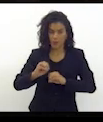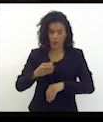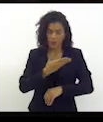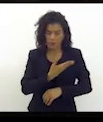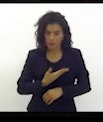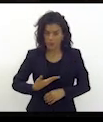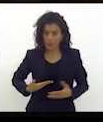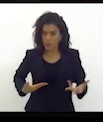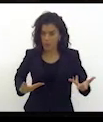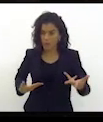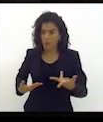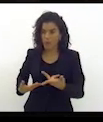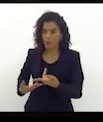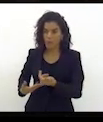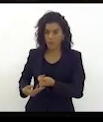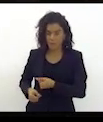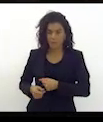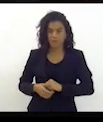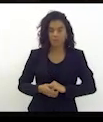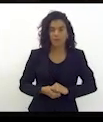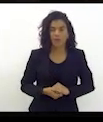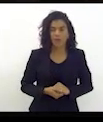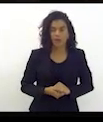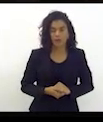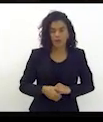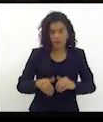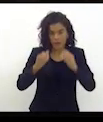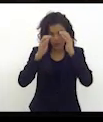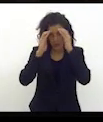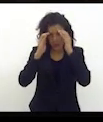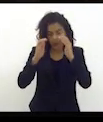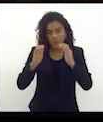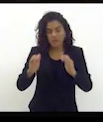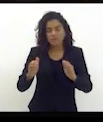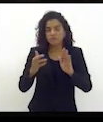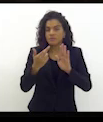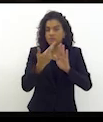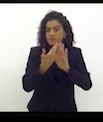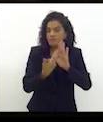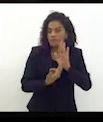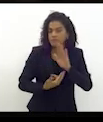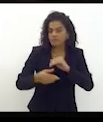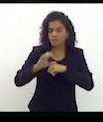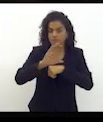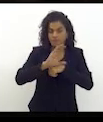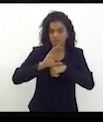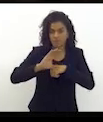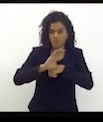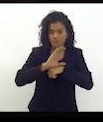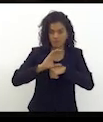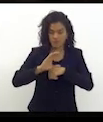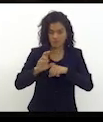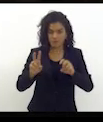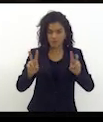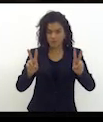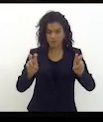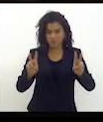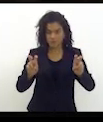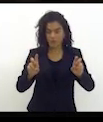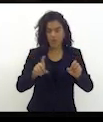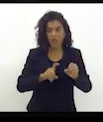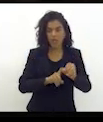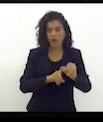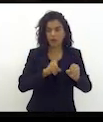tenha qualidade, respeitando-se aquilo que dispõe a nossa Constituição da República no que se refere à